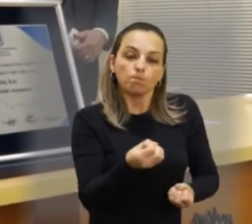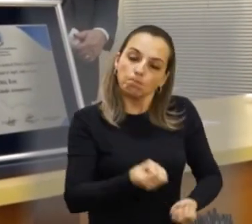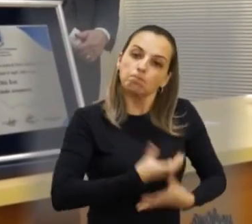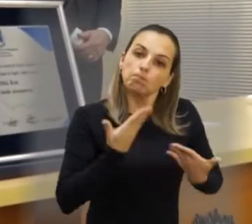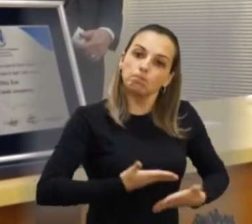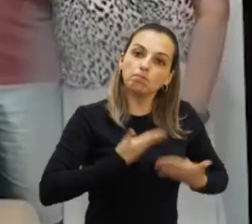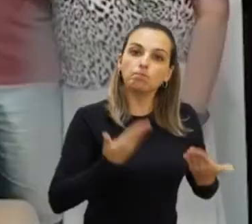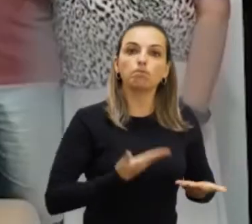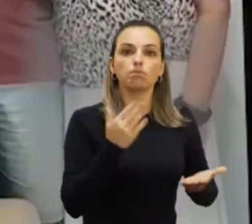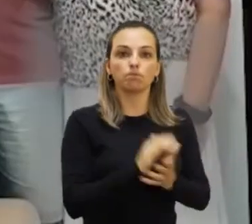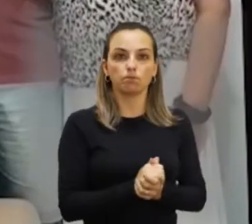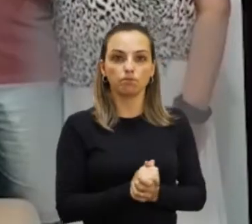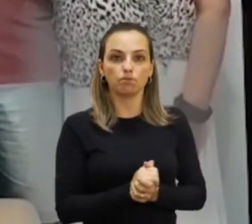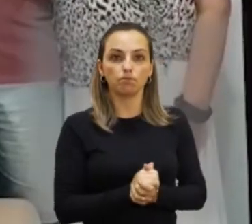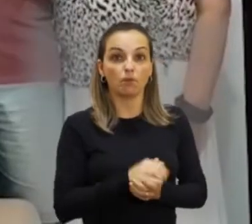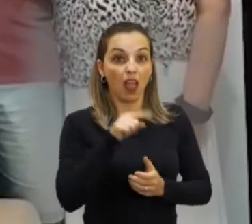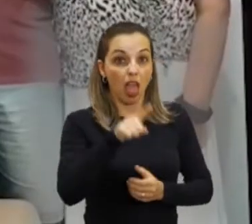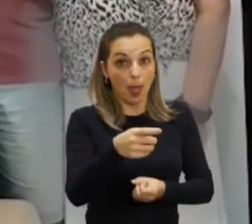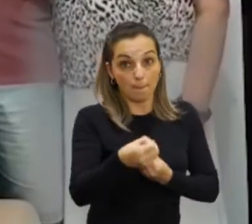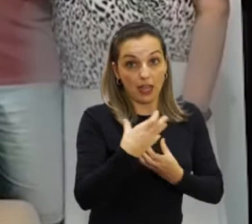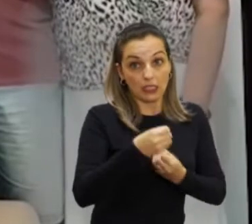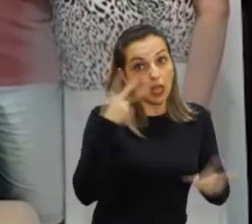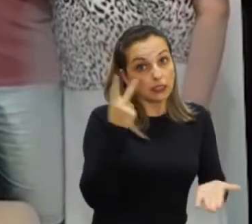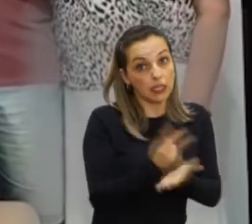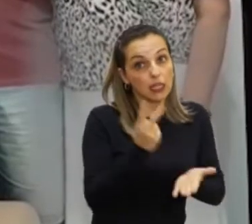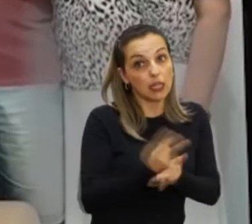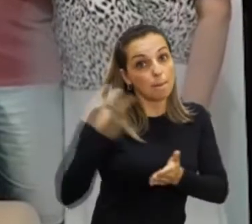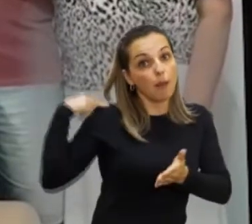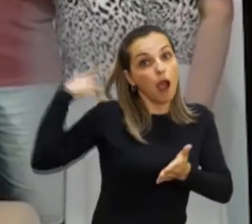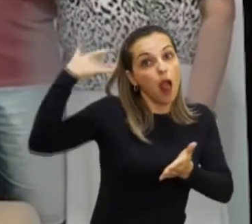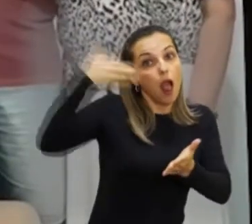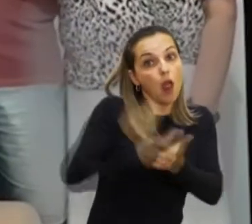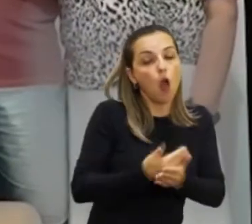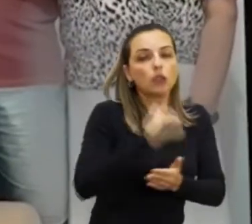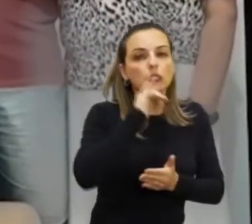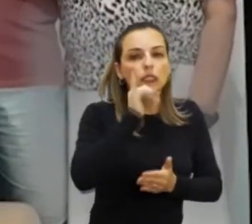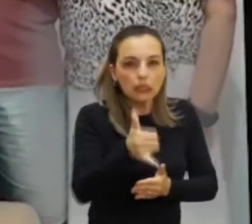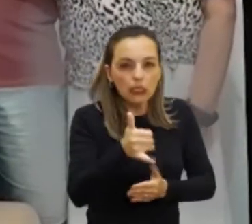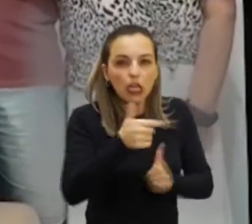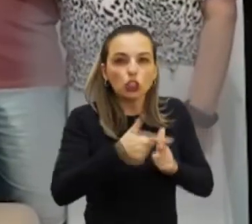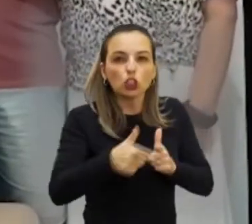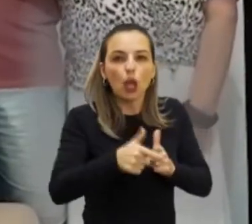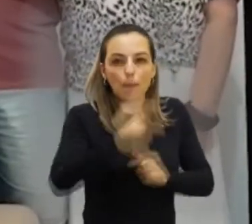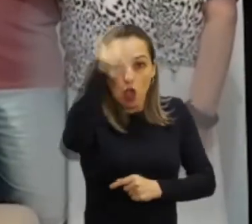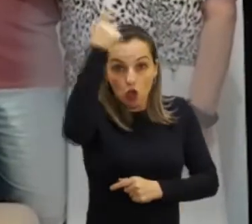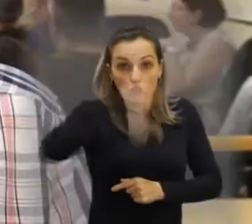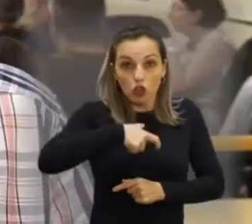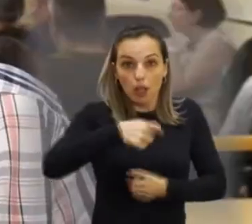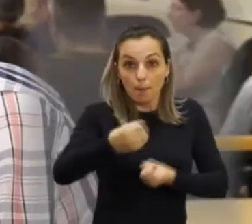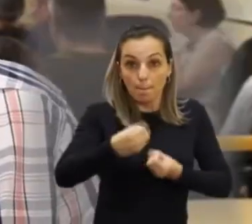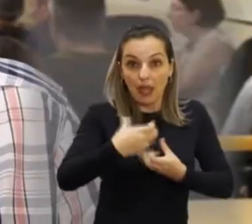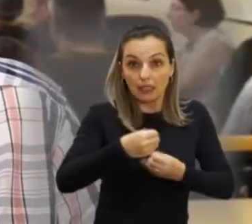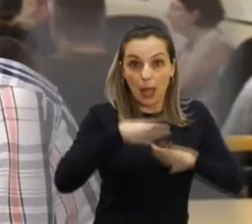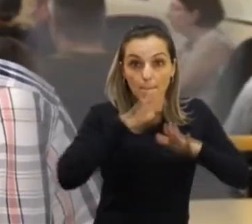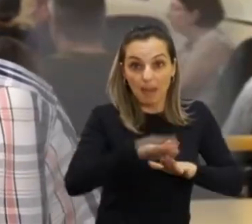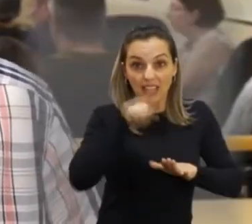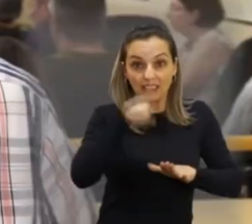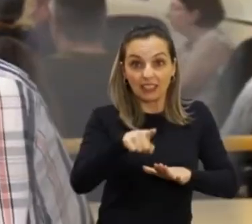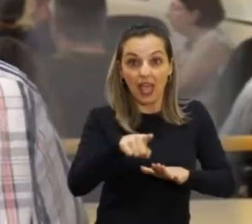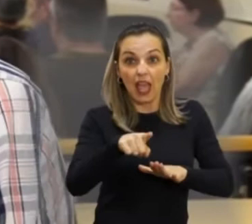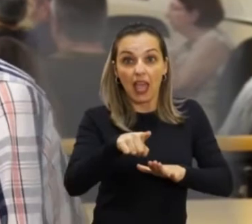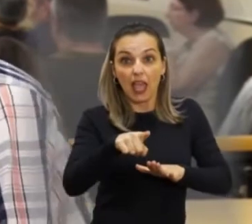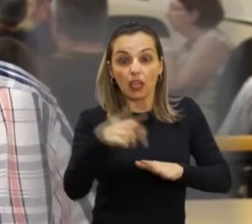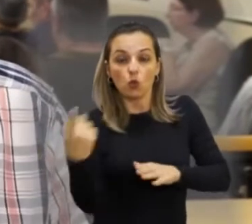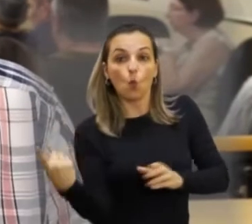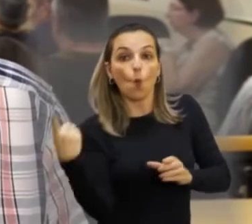Isso me motiva muito. É o legado que ele deixou e que tem deixado para mim, continua deixando. Eu sempre falo para ele que, mais do que